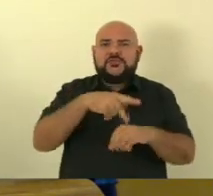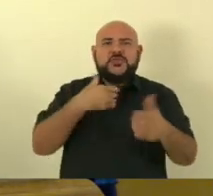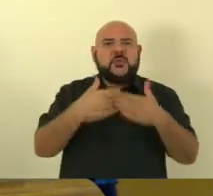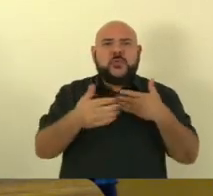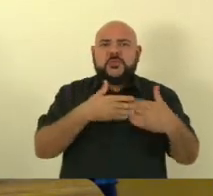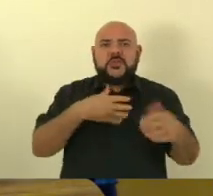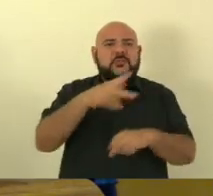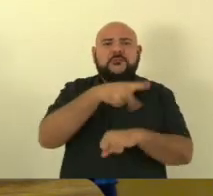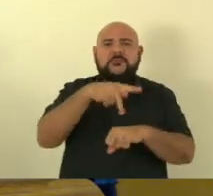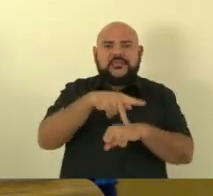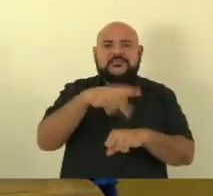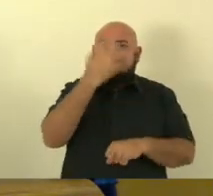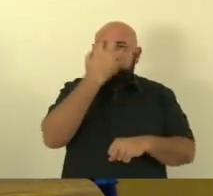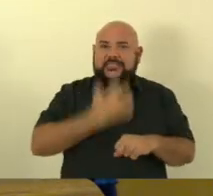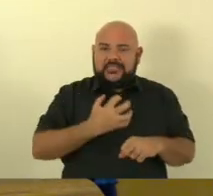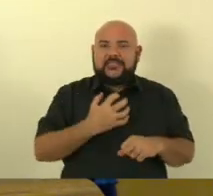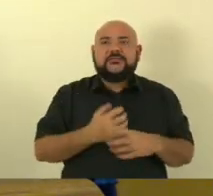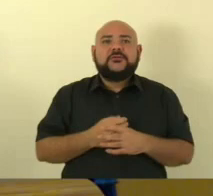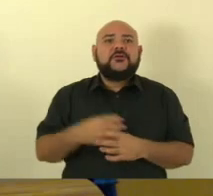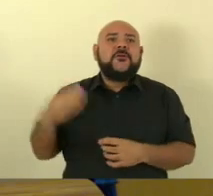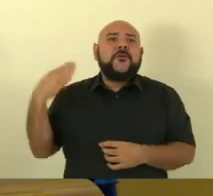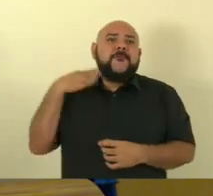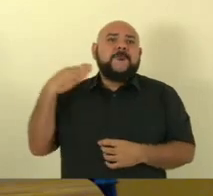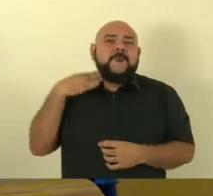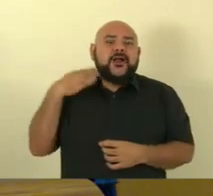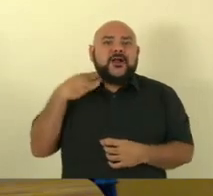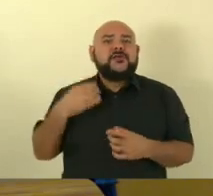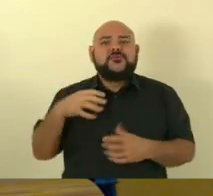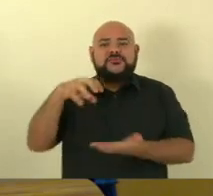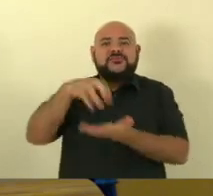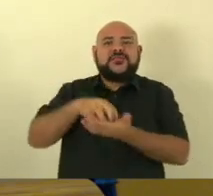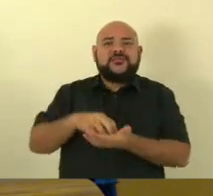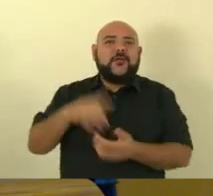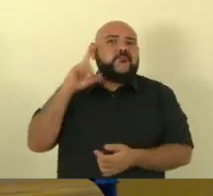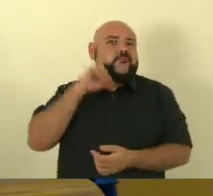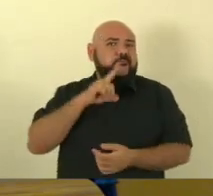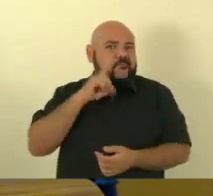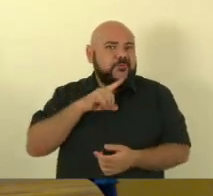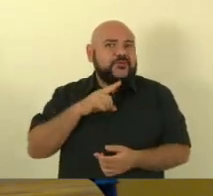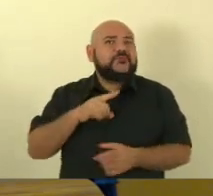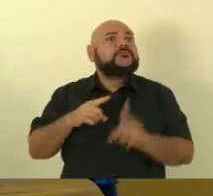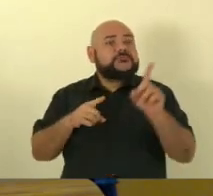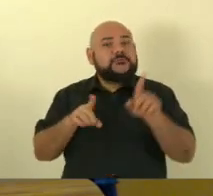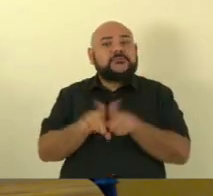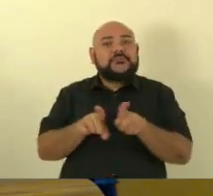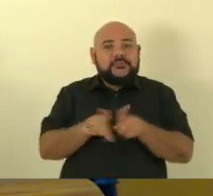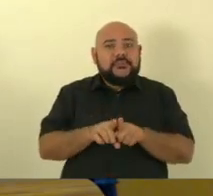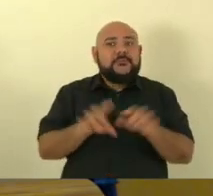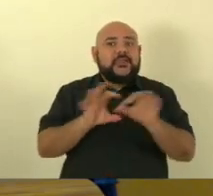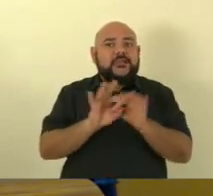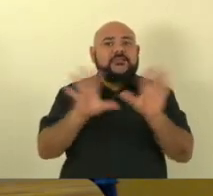por exemplo o Banco Central americano que se chama FED. Só que agora nós chegamos num momento crucial.